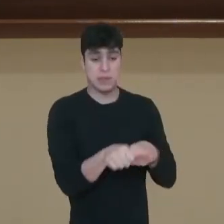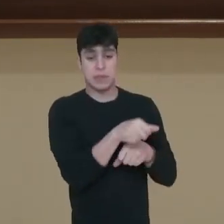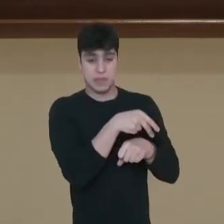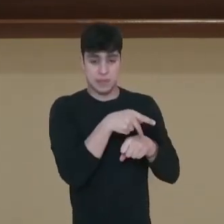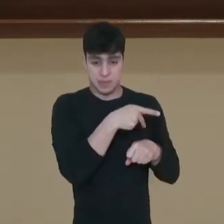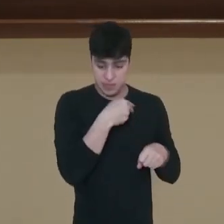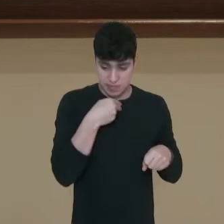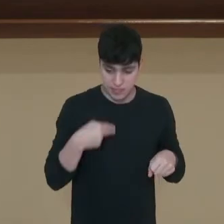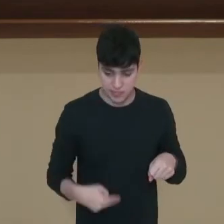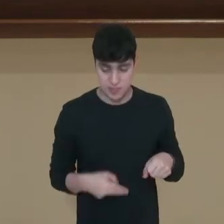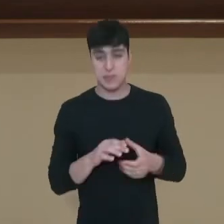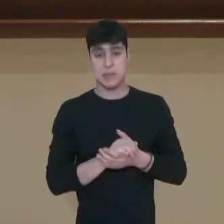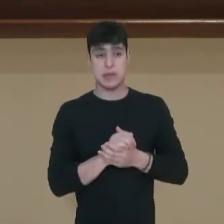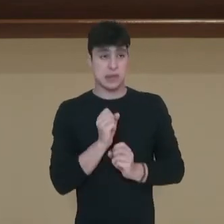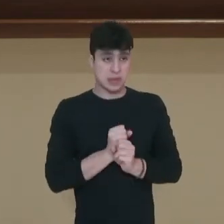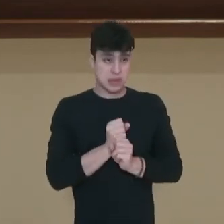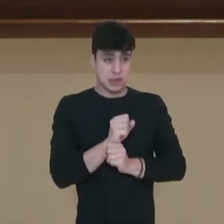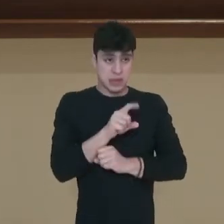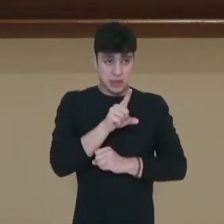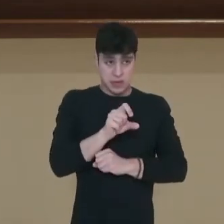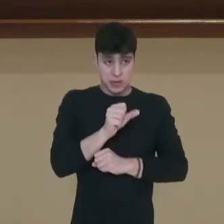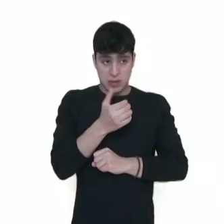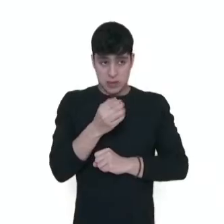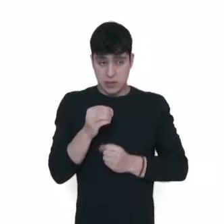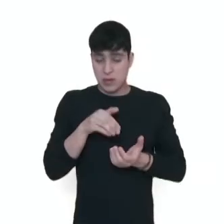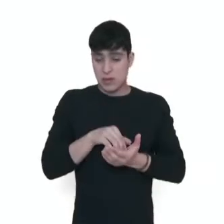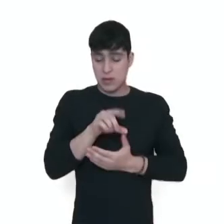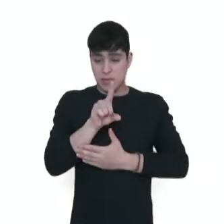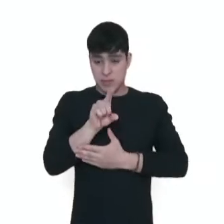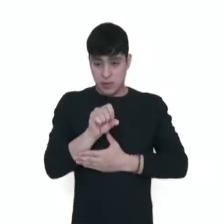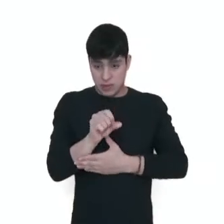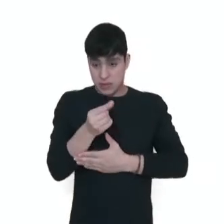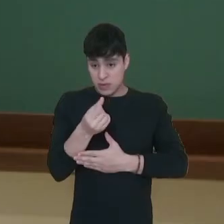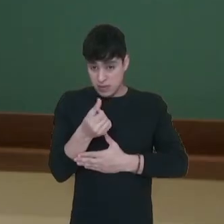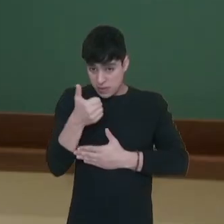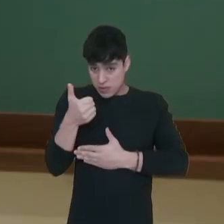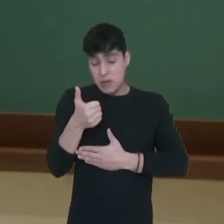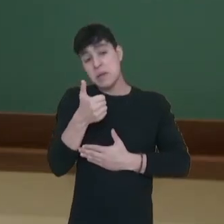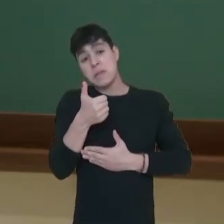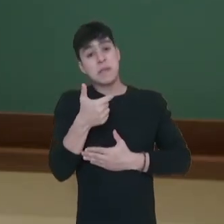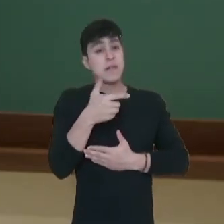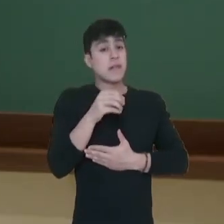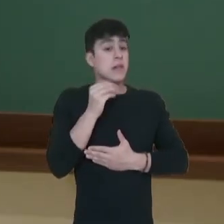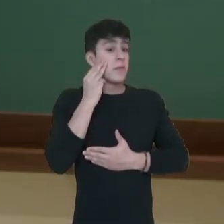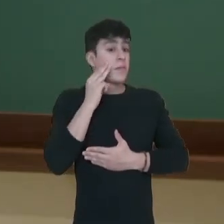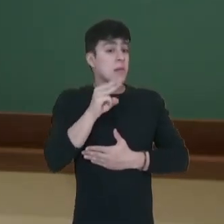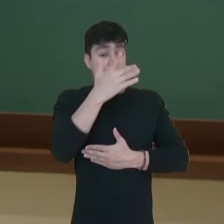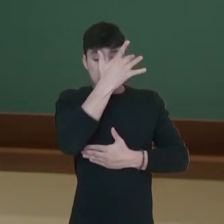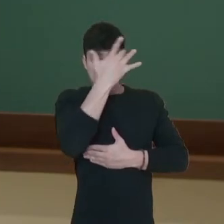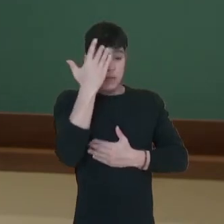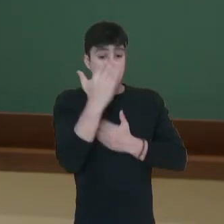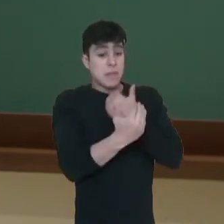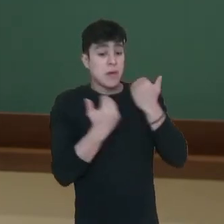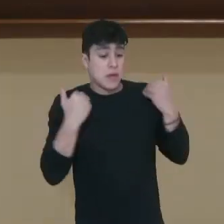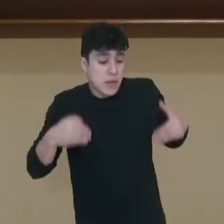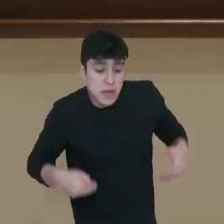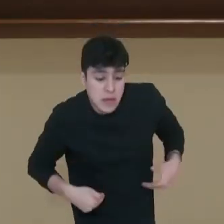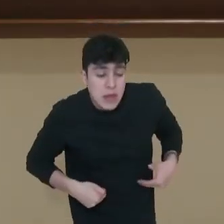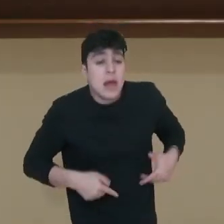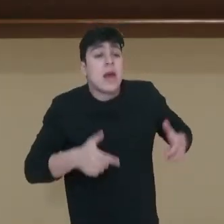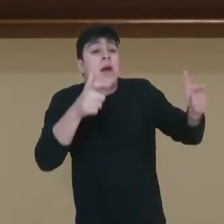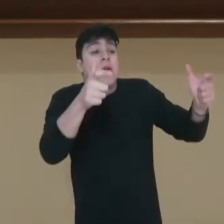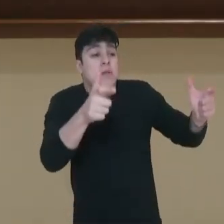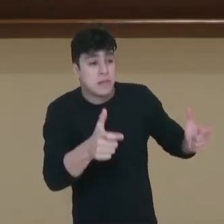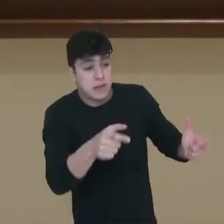entre os anos de 1960 e 1961, cerca de 20 milhões de pessoas vão morrer de fome dentro da